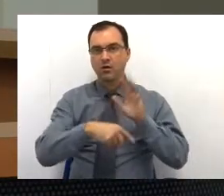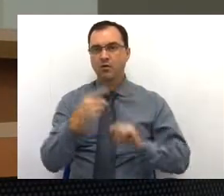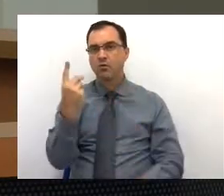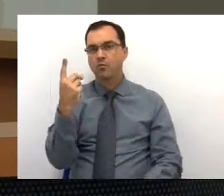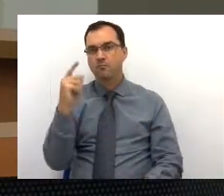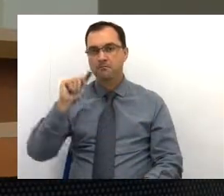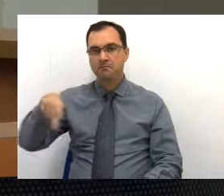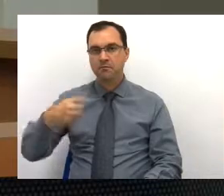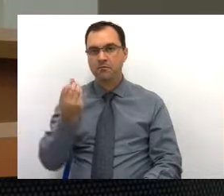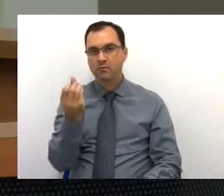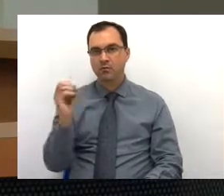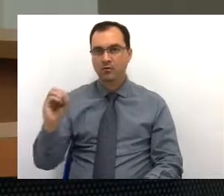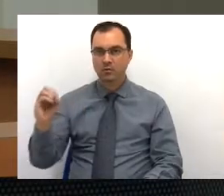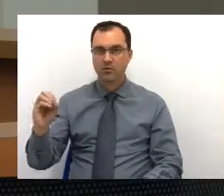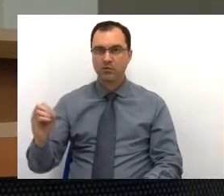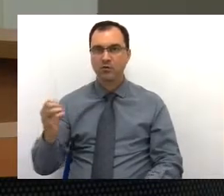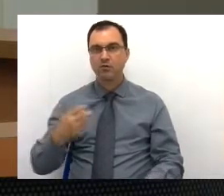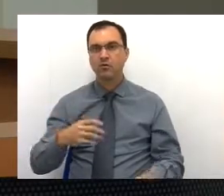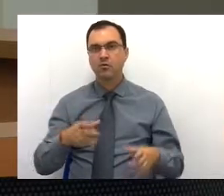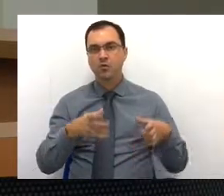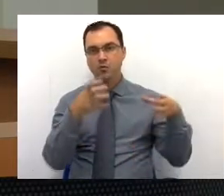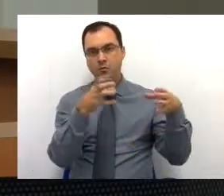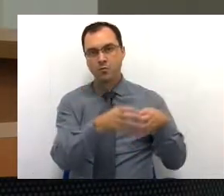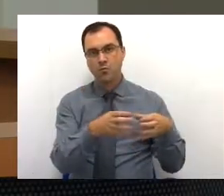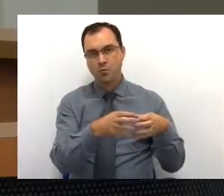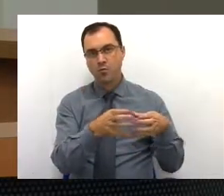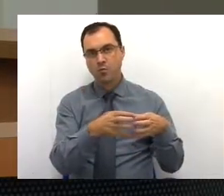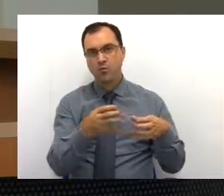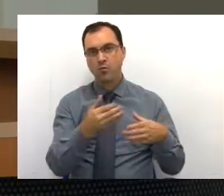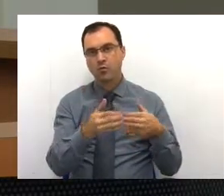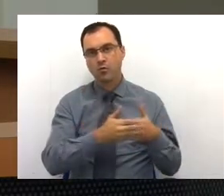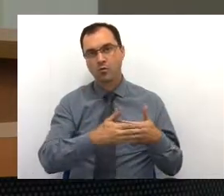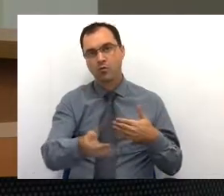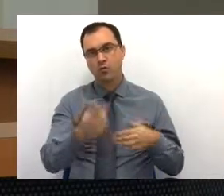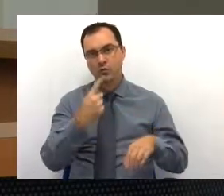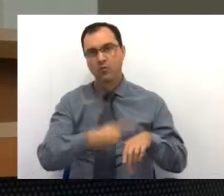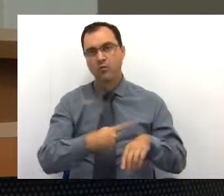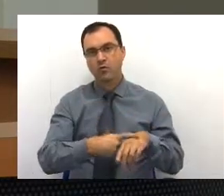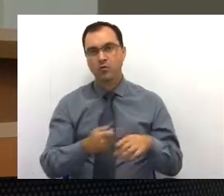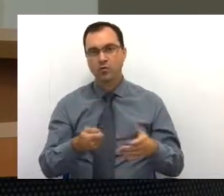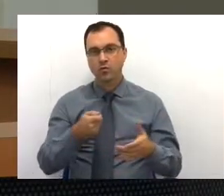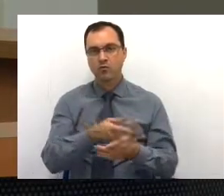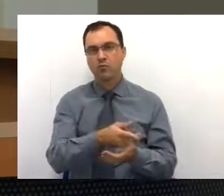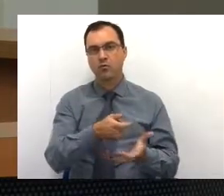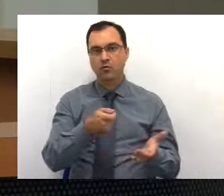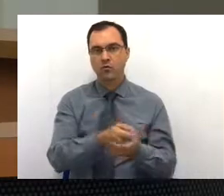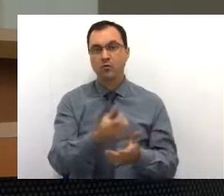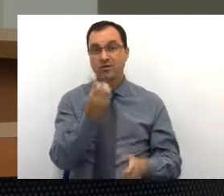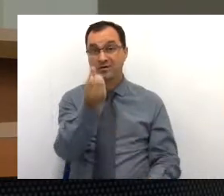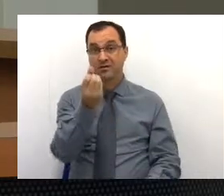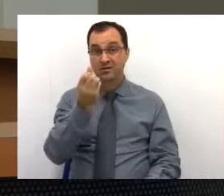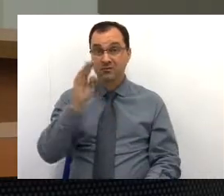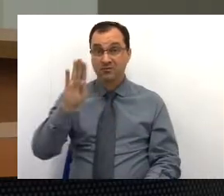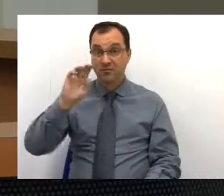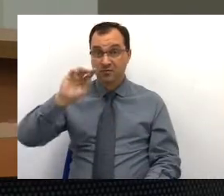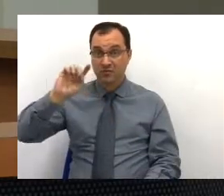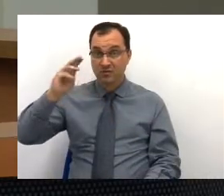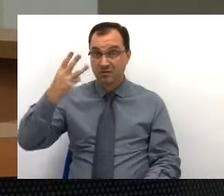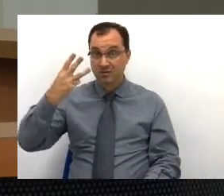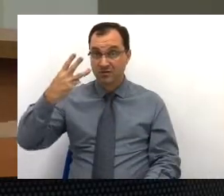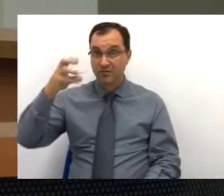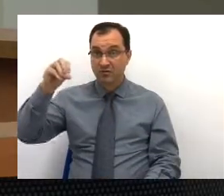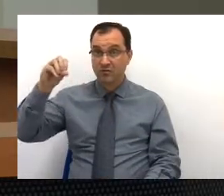e 600. E um novo bloco que foi, começou há pouco tempo, de investimento, 7, 6 milhões e 390,